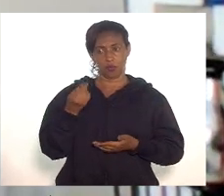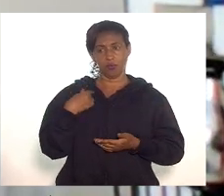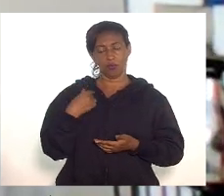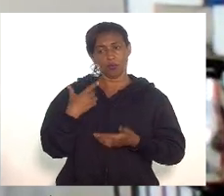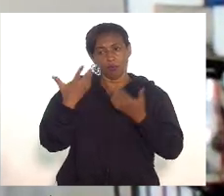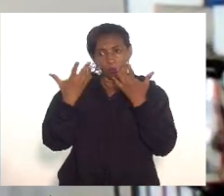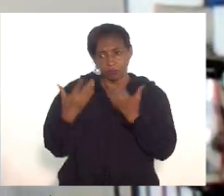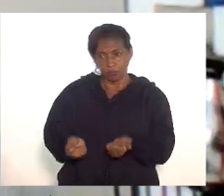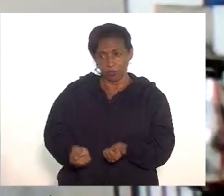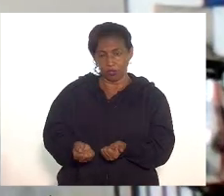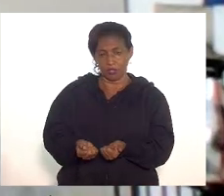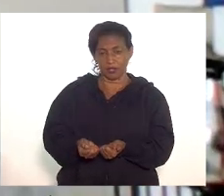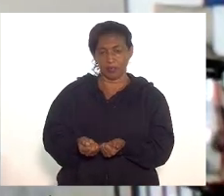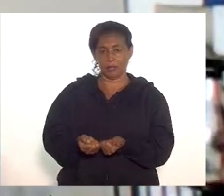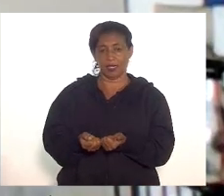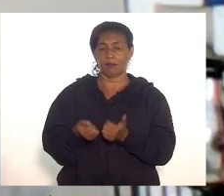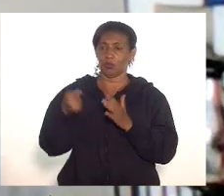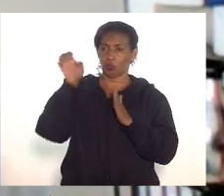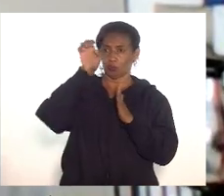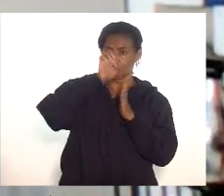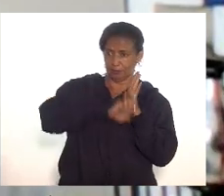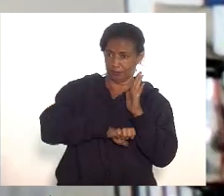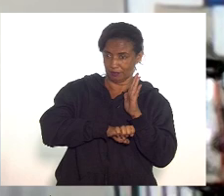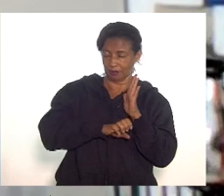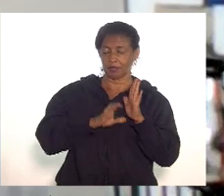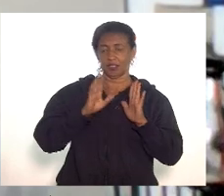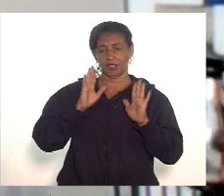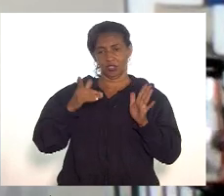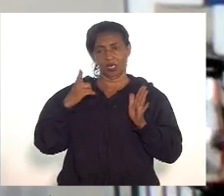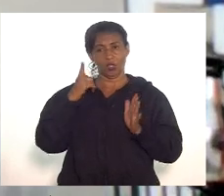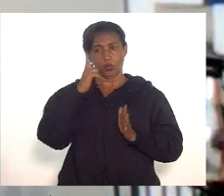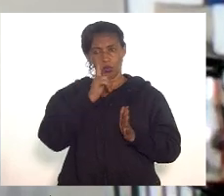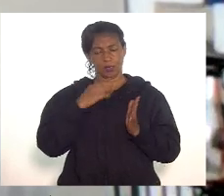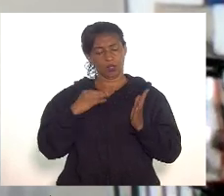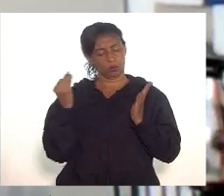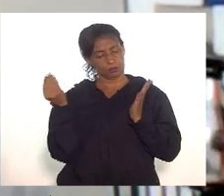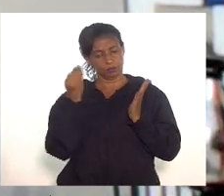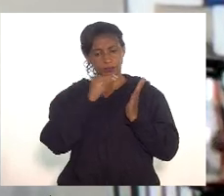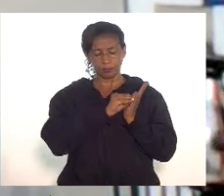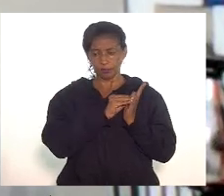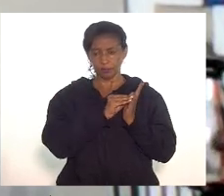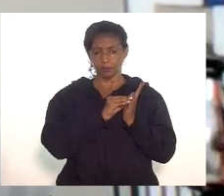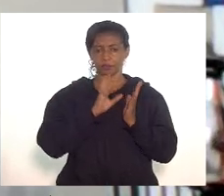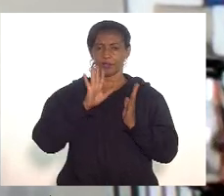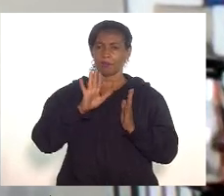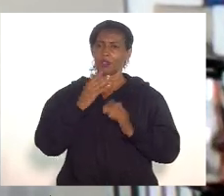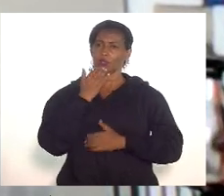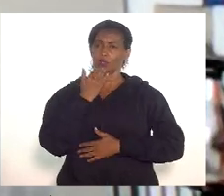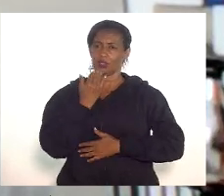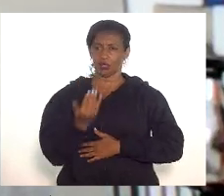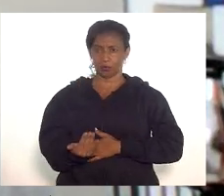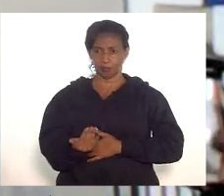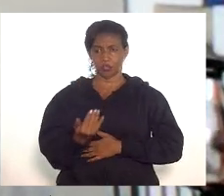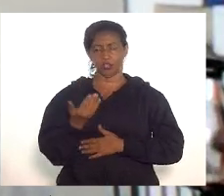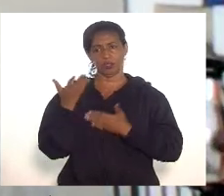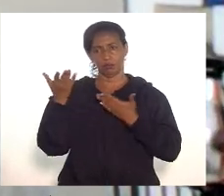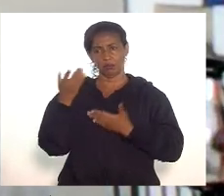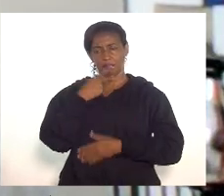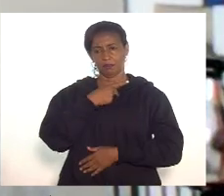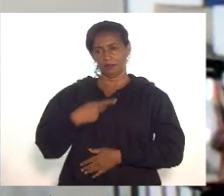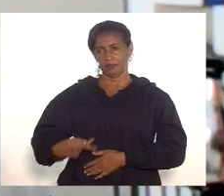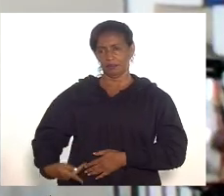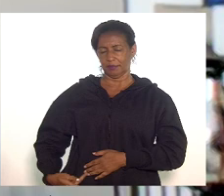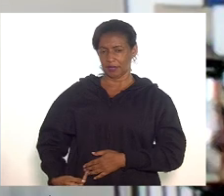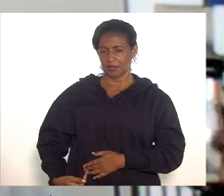favorável, já com emendas que a gente conseguiu elaborar no momento inicial, mas gostaria de solicitar à Vossa Excelência